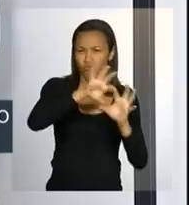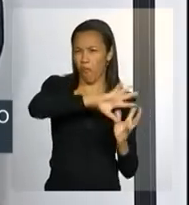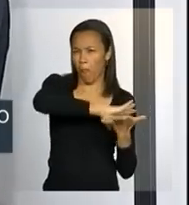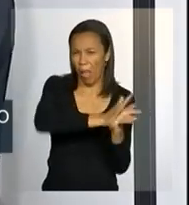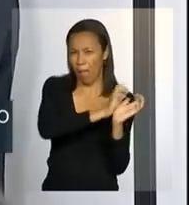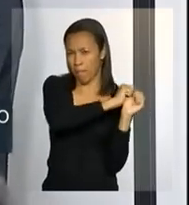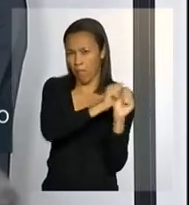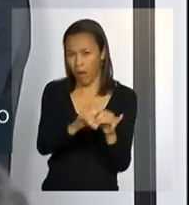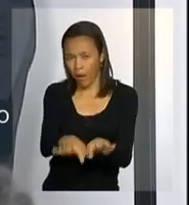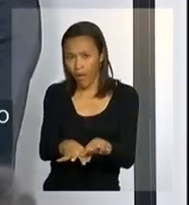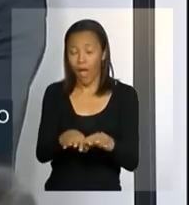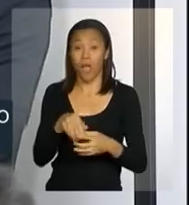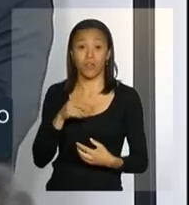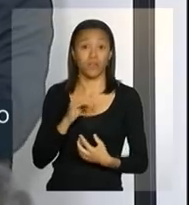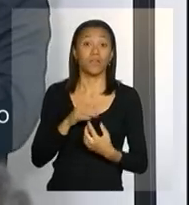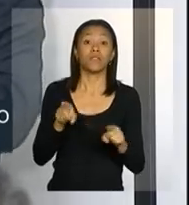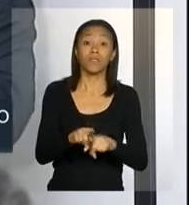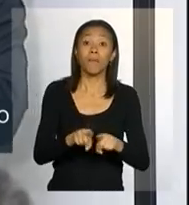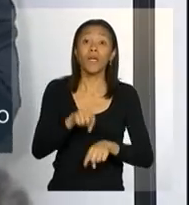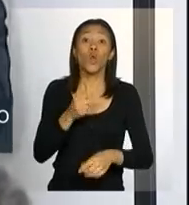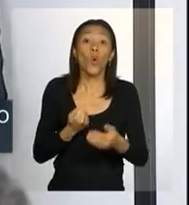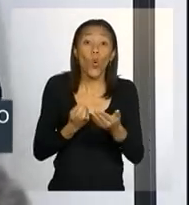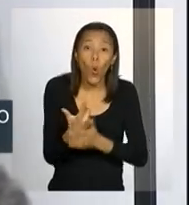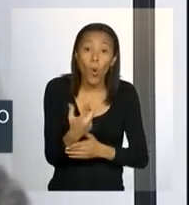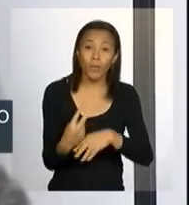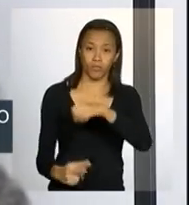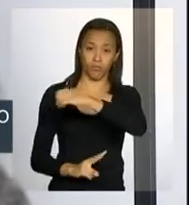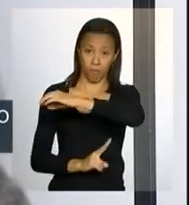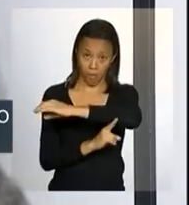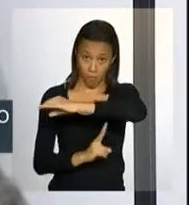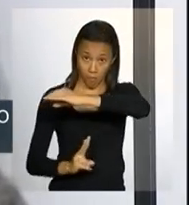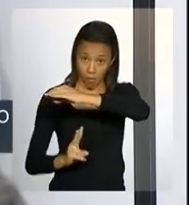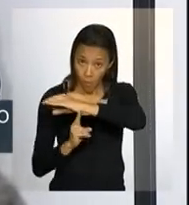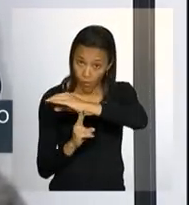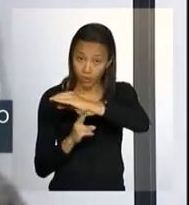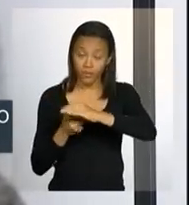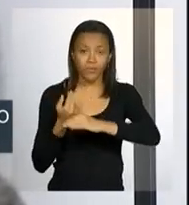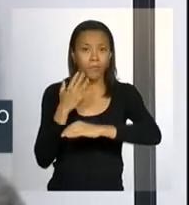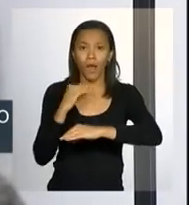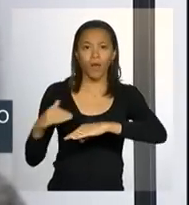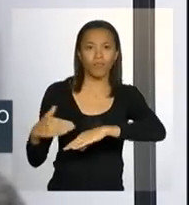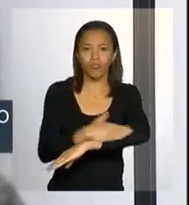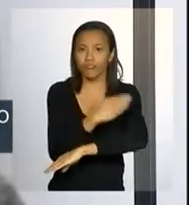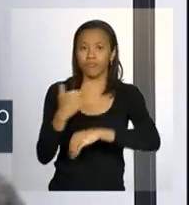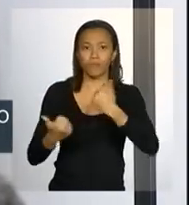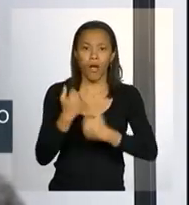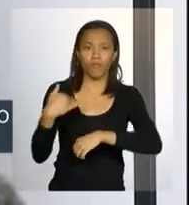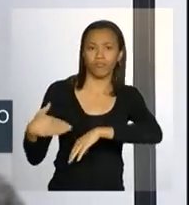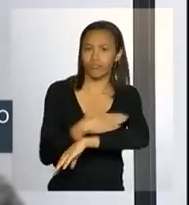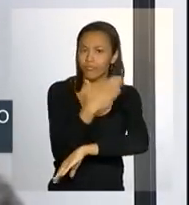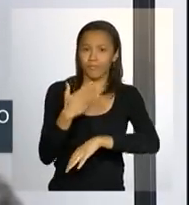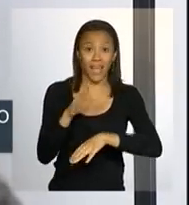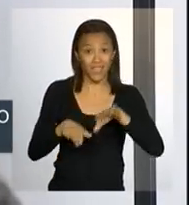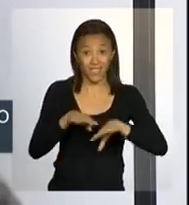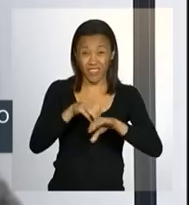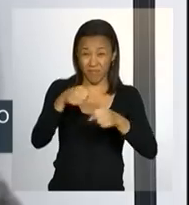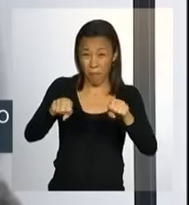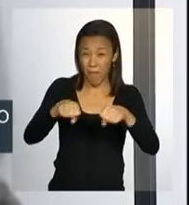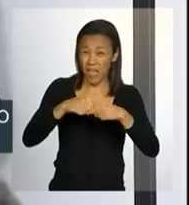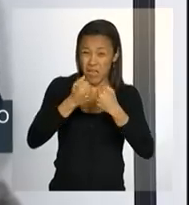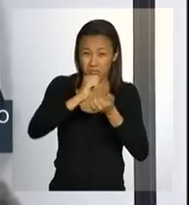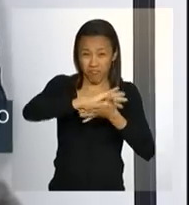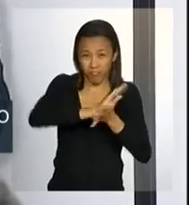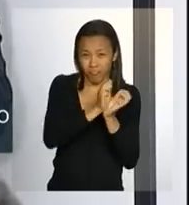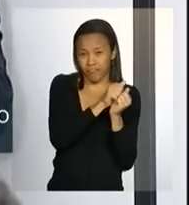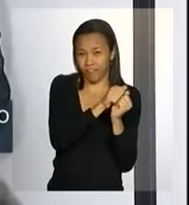eventos extremos. A compra de pontes para restabelecer tráficos, estradas são destruídas e, às